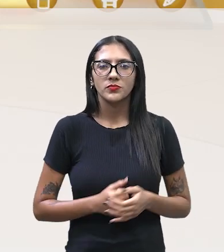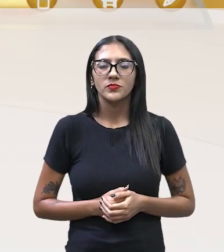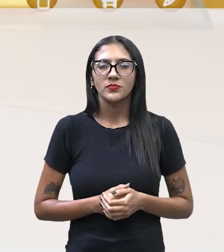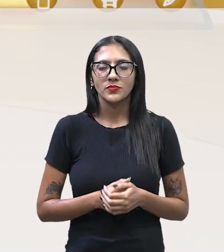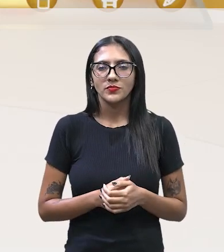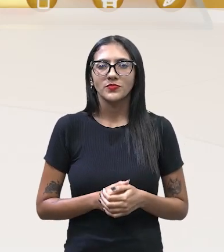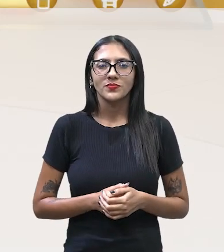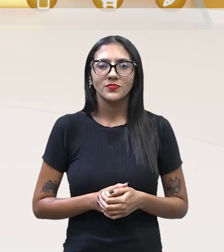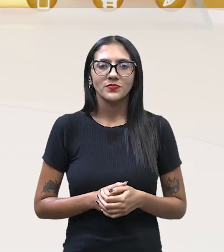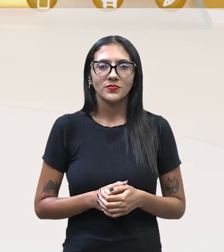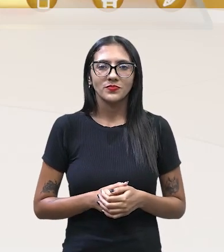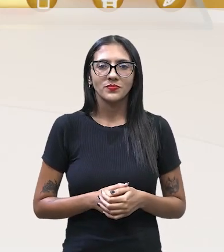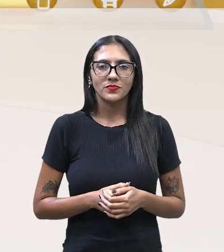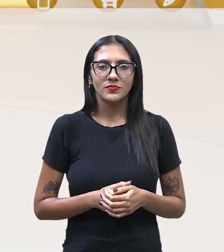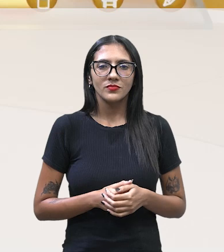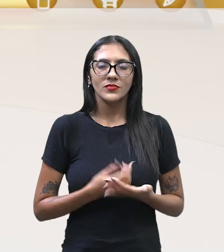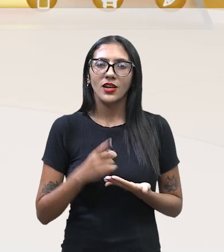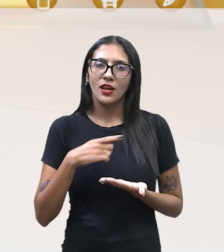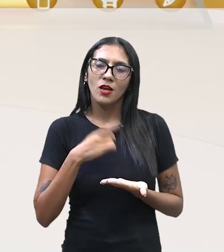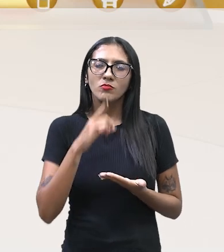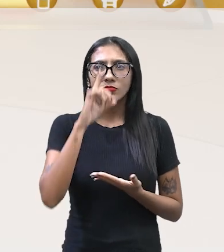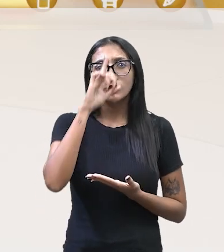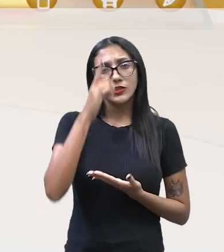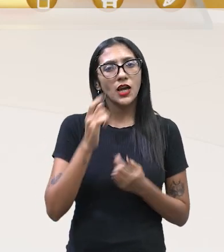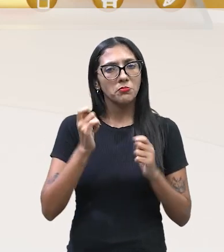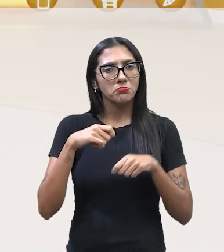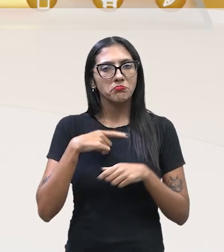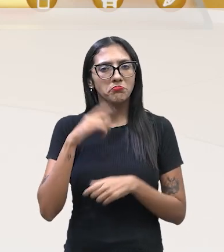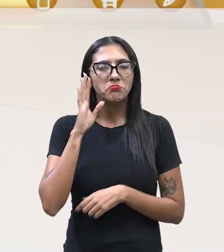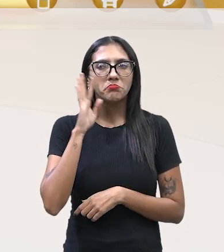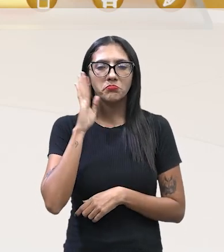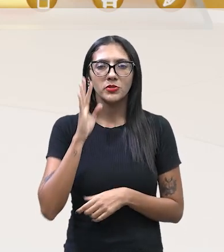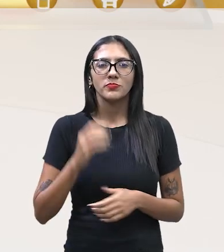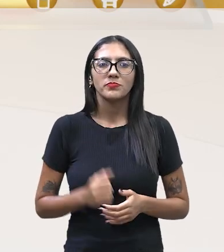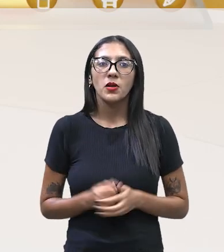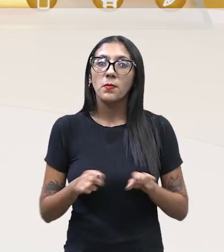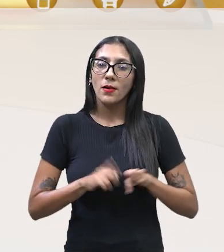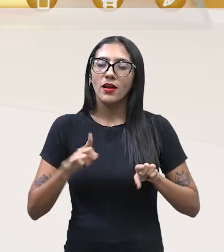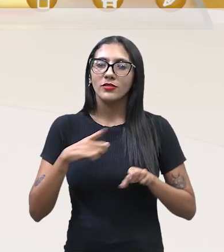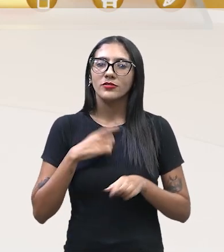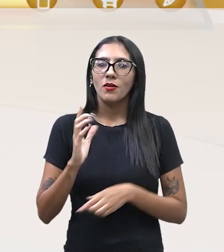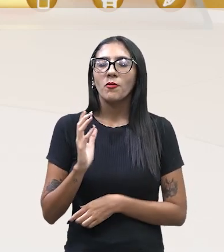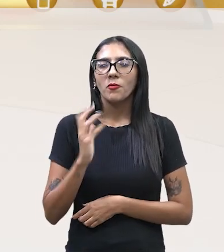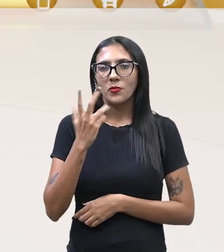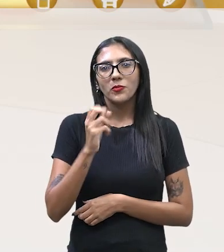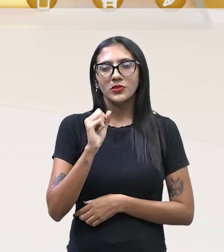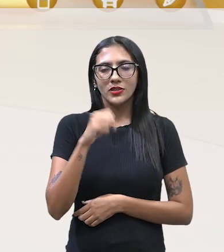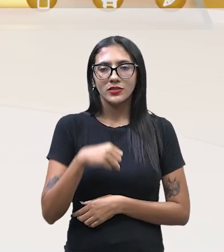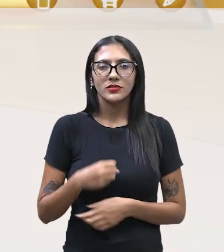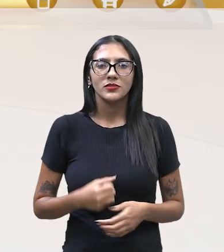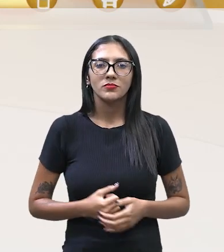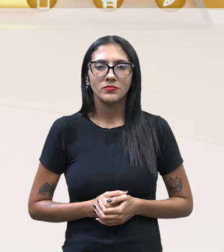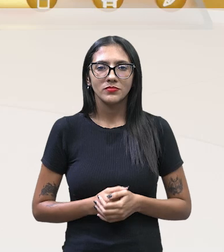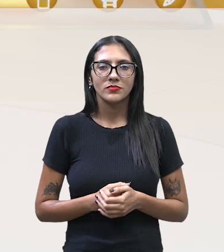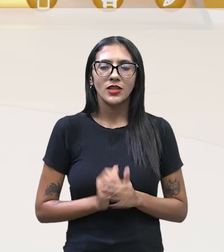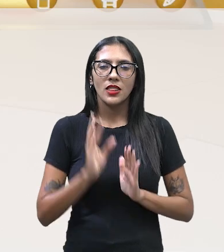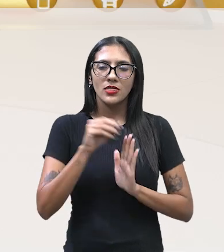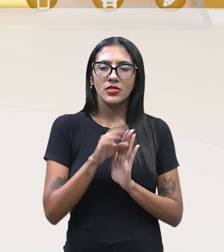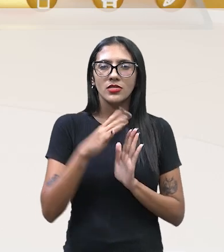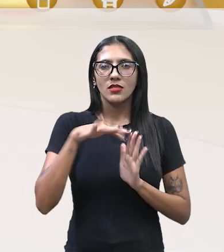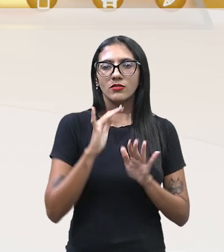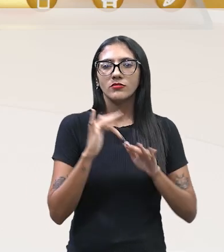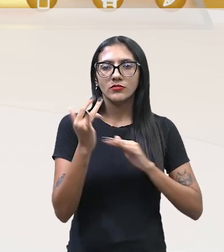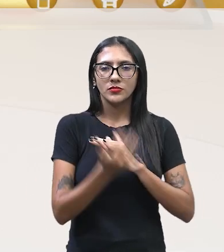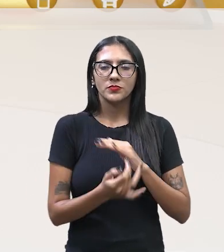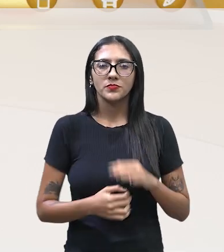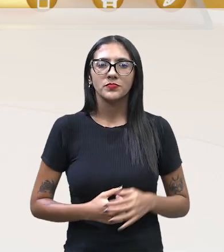recebem. Exato, é para refletir mesmo, né? É, né? Mas isso acontece o tempo todo, quando a gente fala do marketing digital. O professor estava comentando aqui